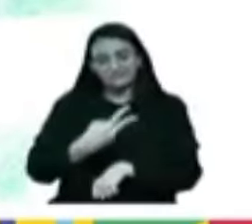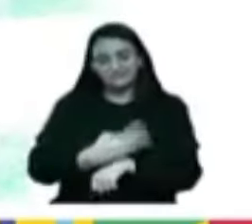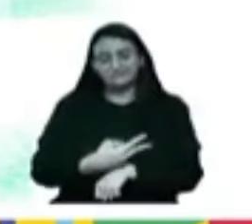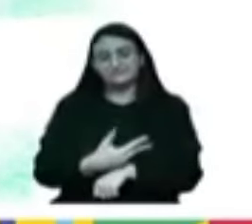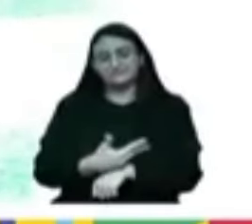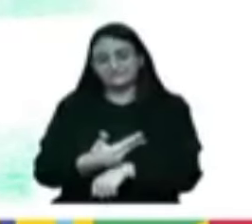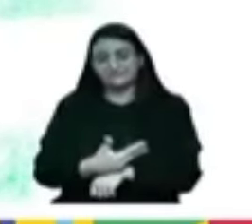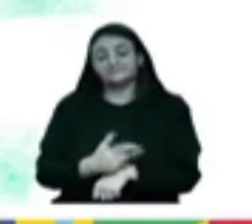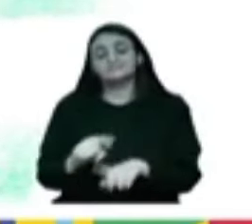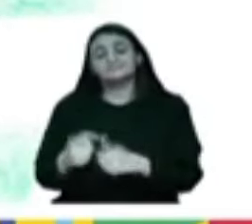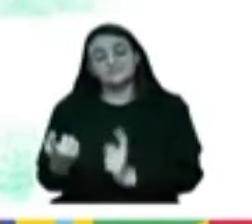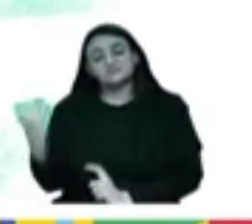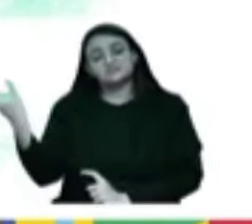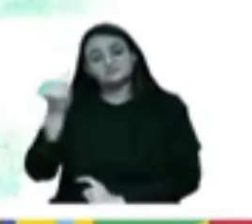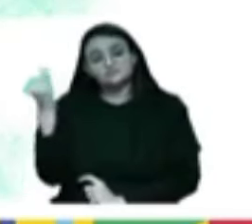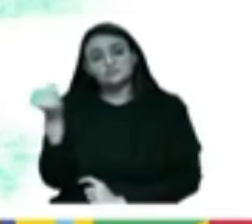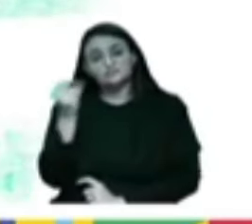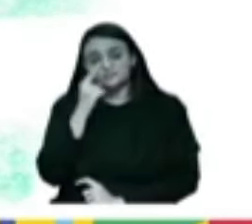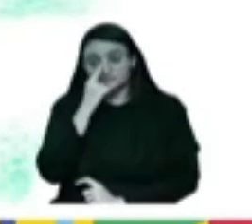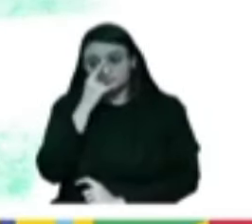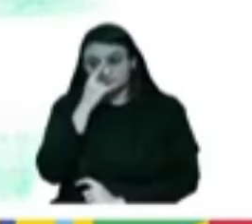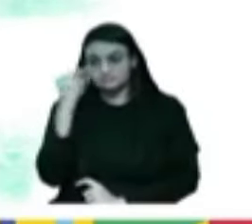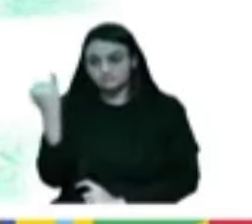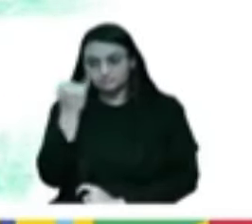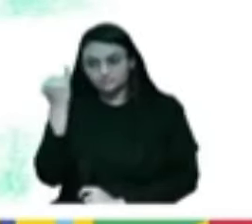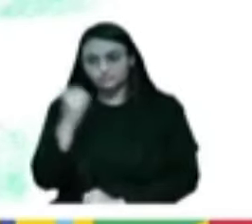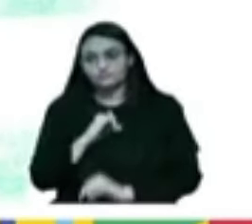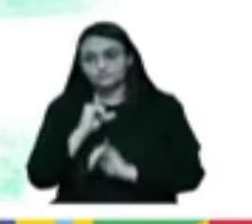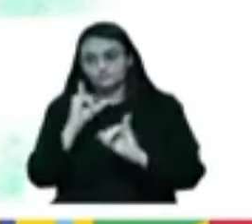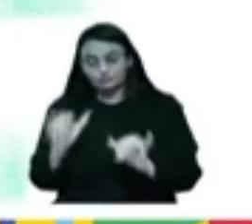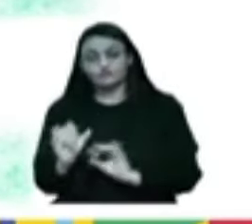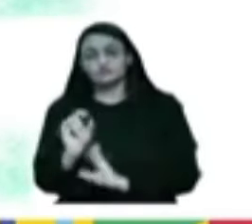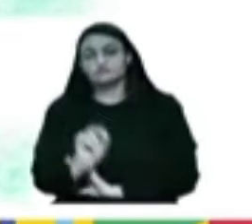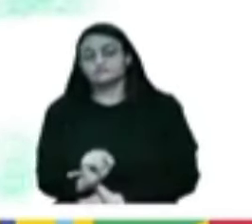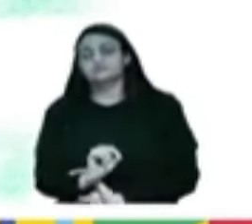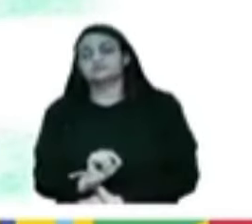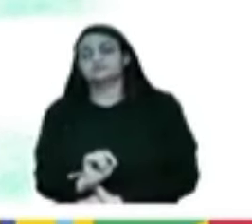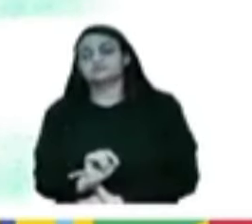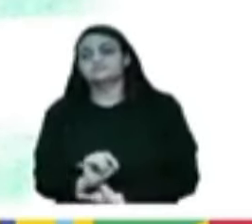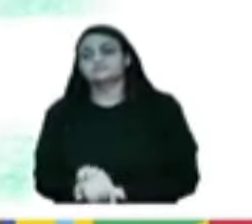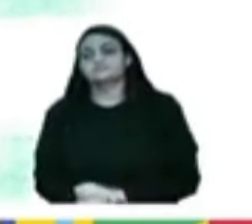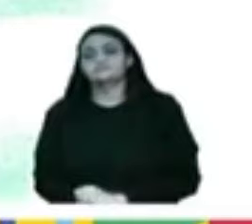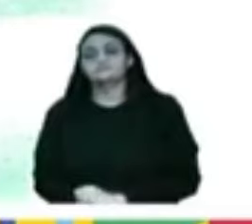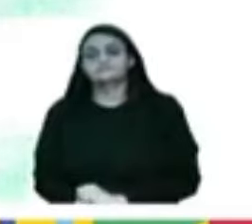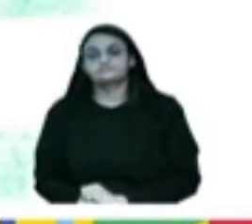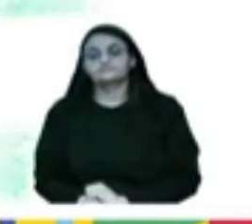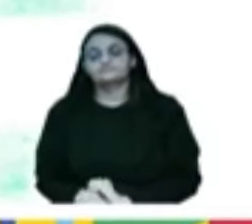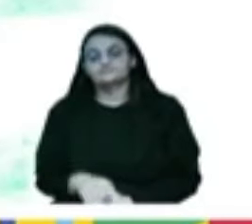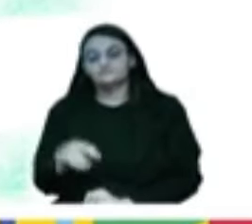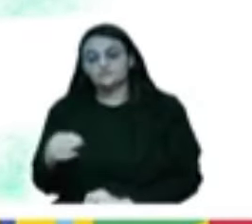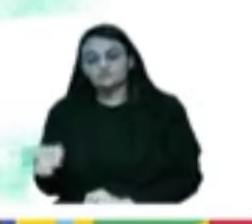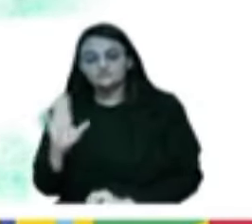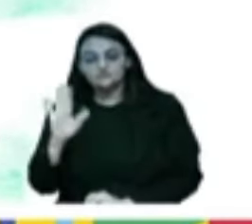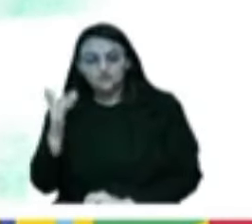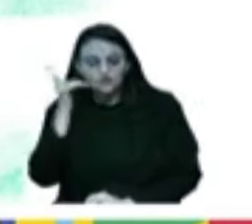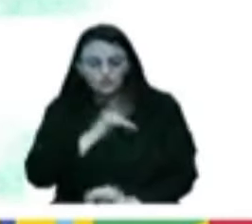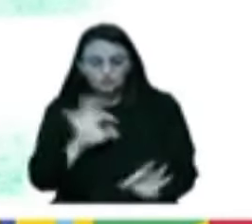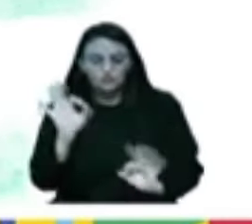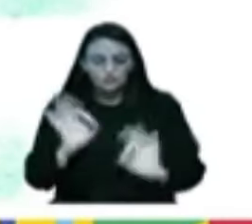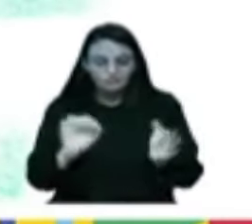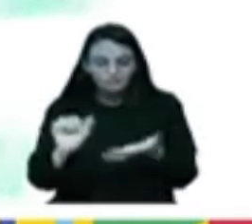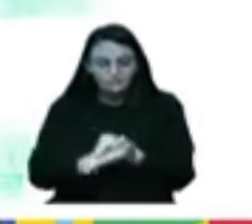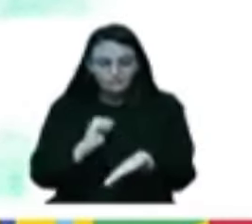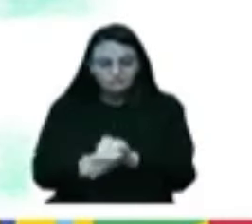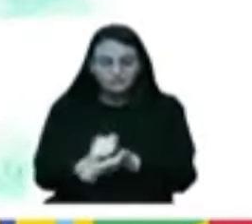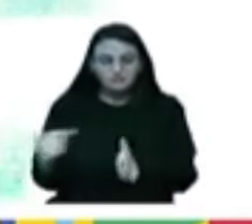Mas é importante a gente dizer que, caso você já tenha regularizado o seu cadastro,